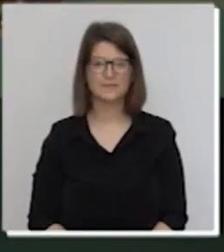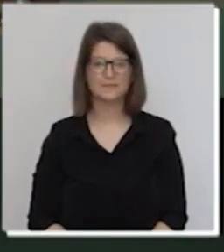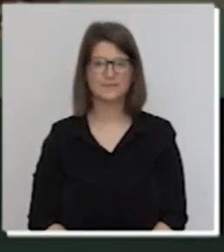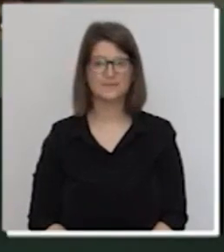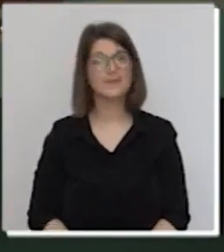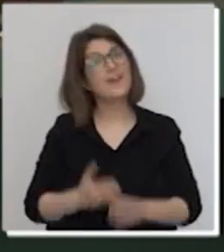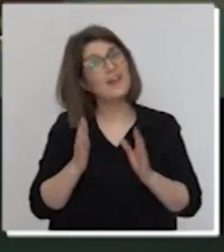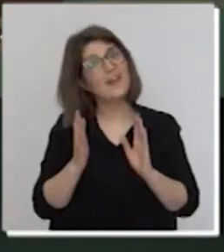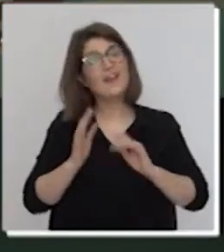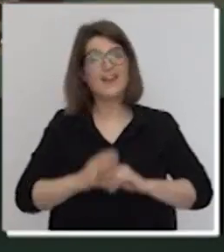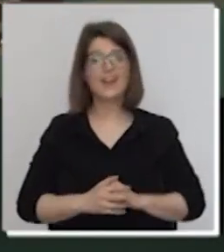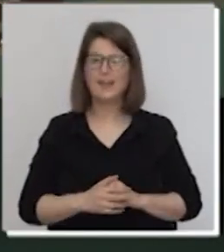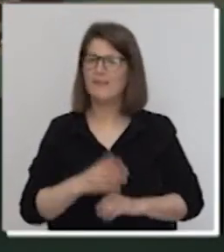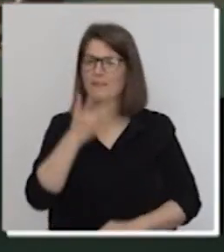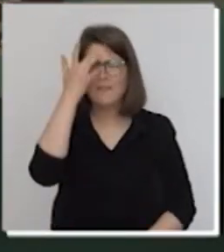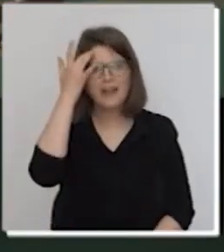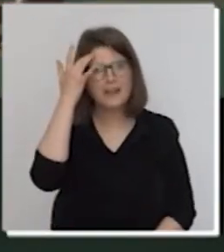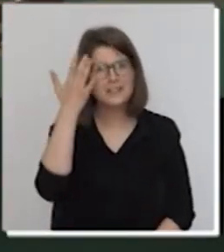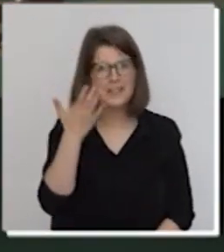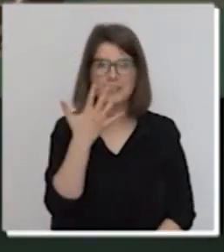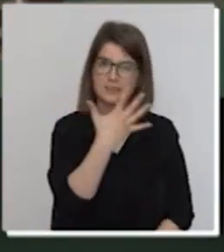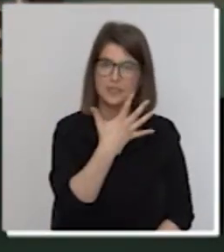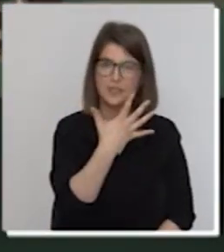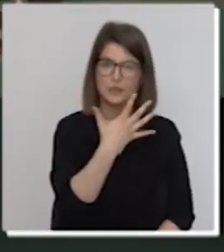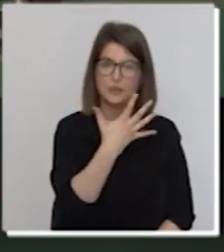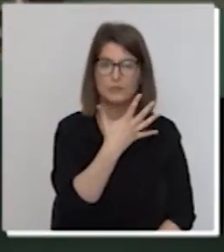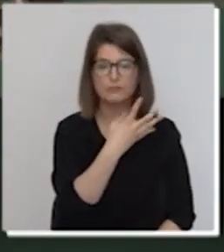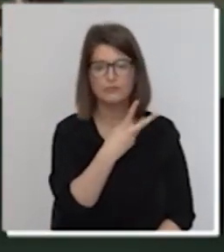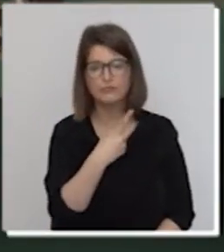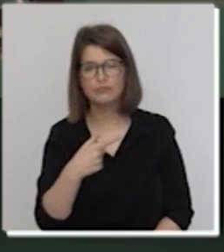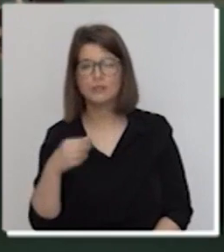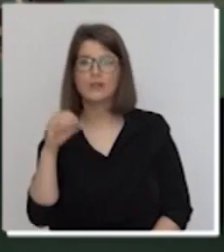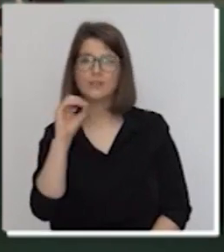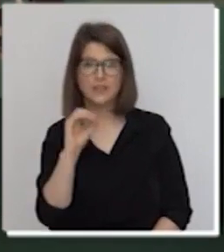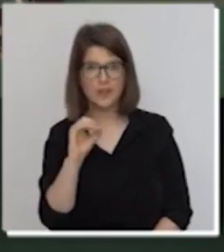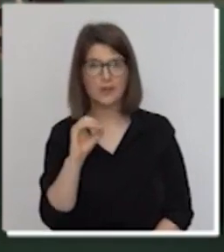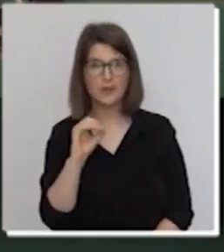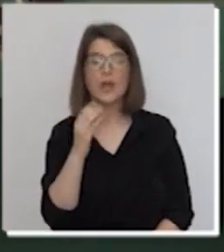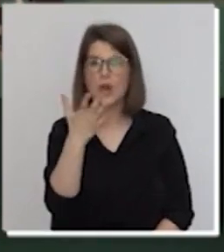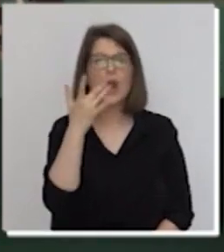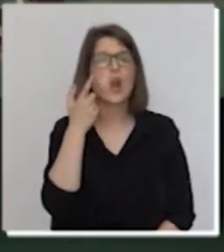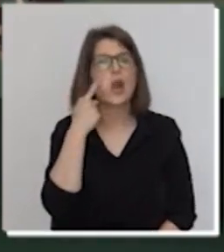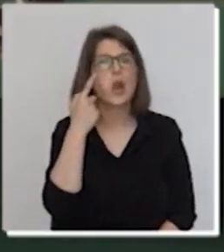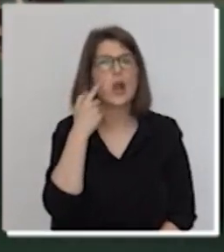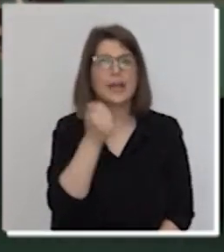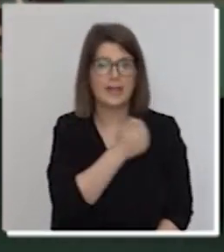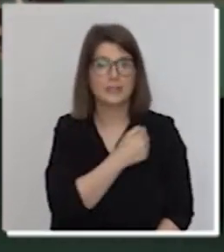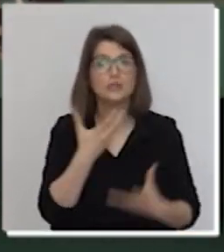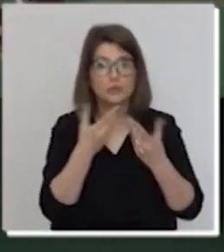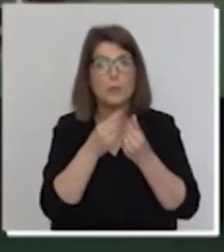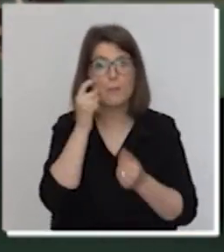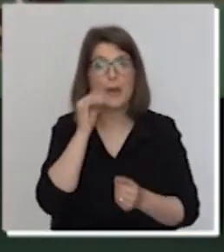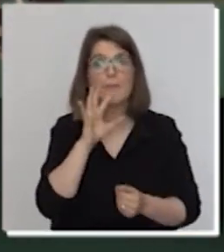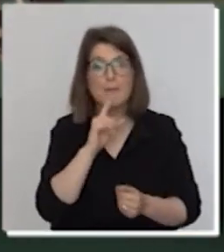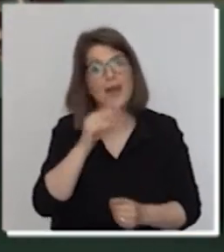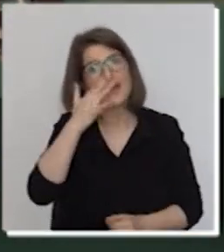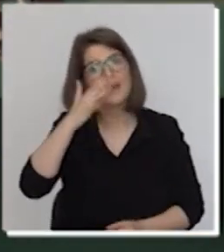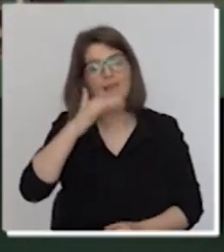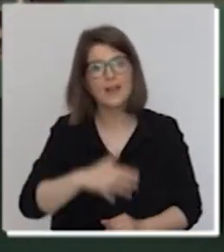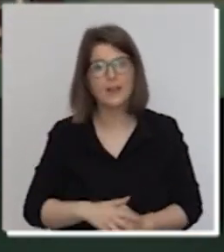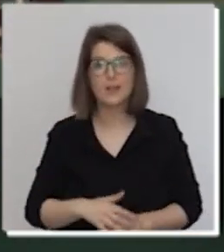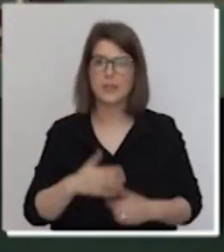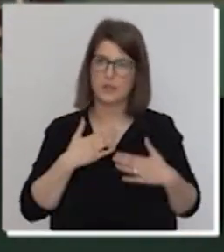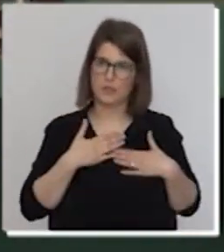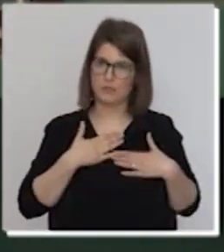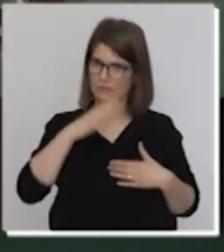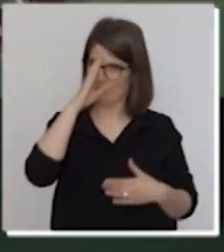E é isto, muito fácil, do cinco até ao zero. Agora, experimentem cantá-la em casa com os vossos pais. Por